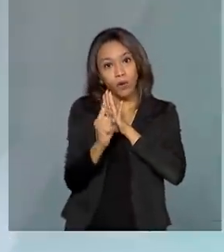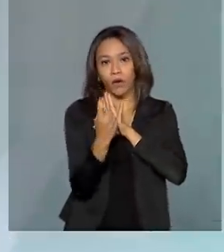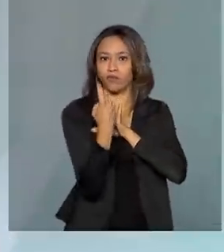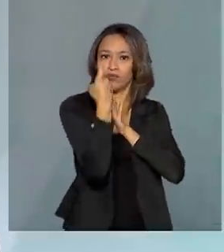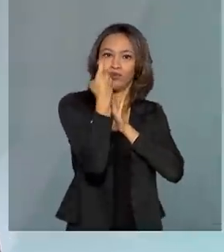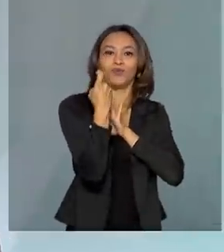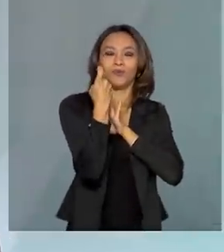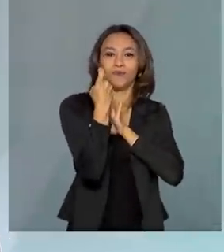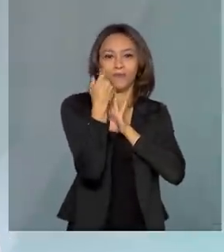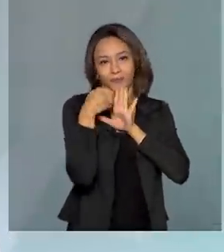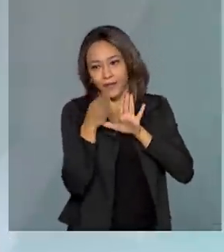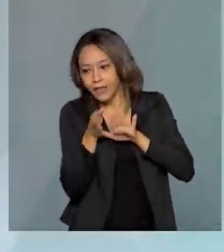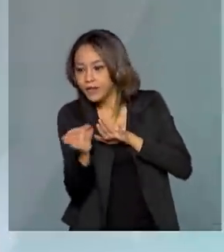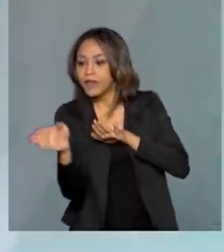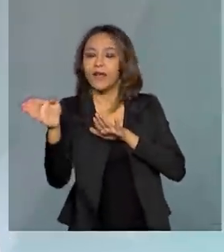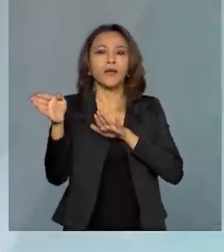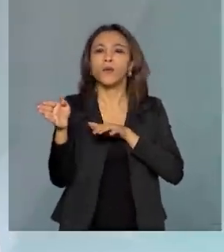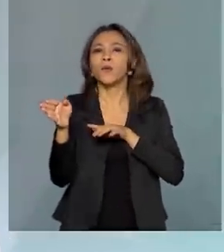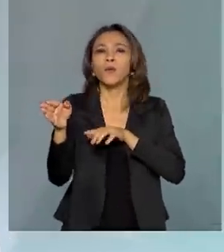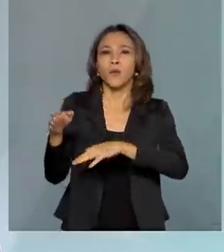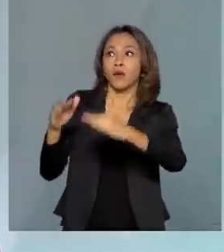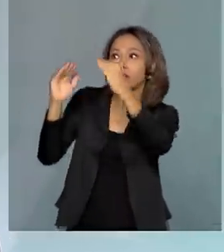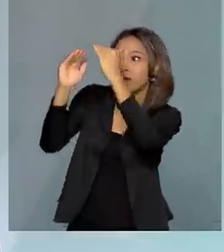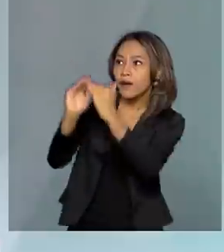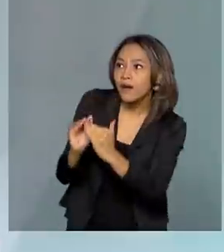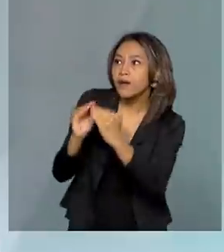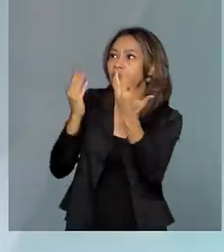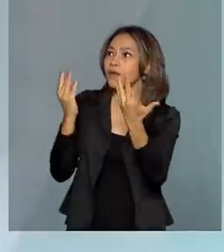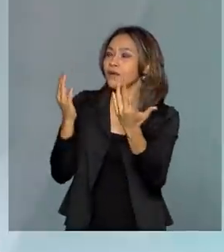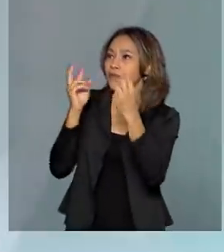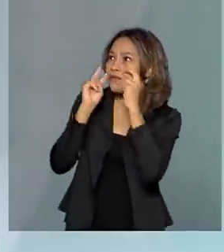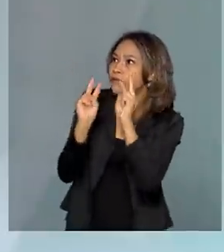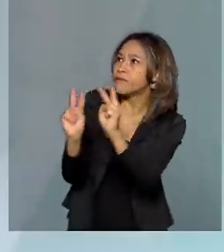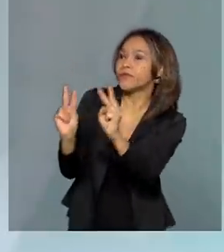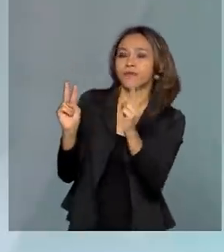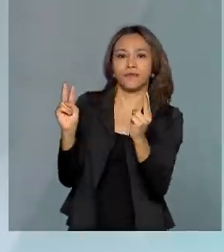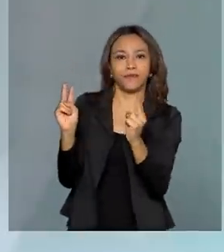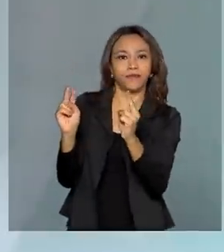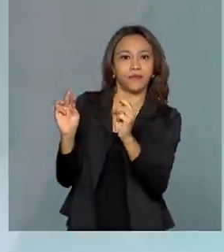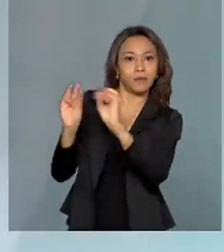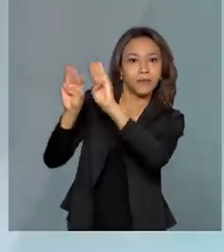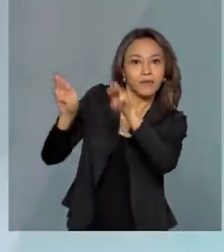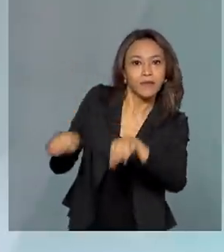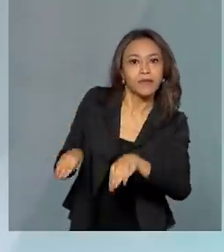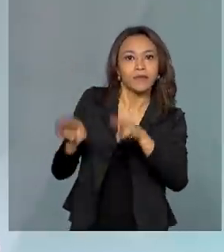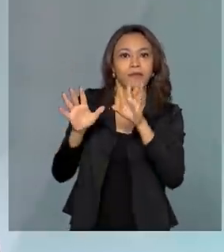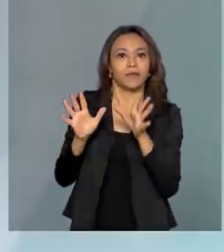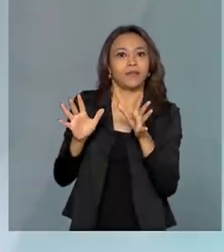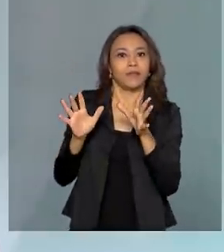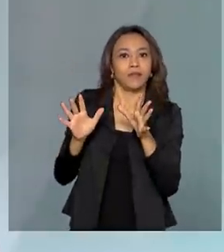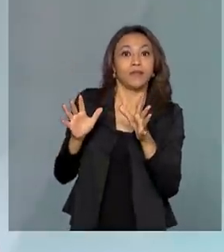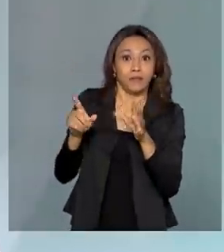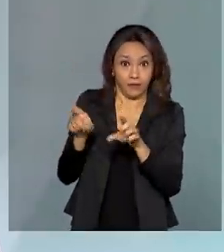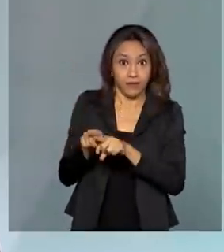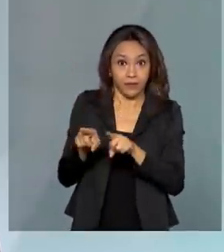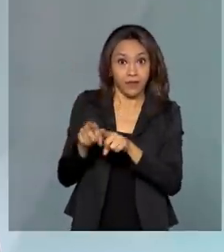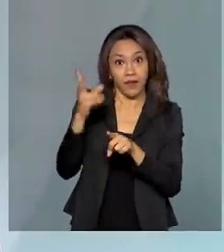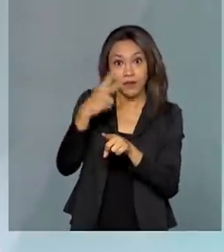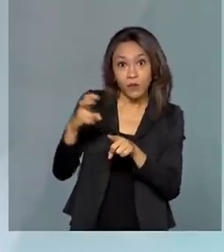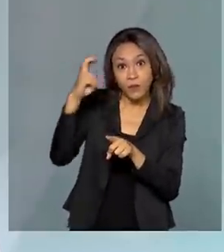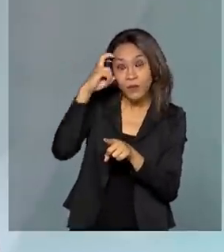ele é o patrimônio vivo, que engloba as manifestações